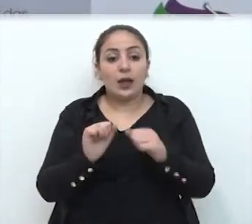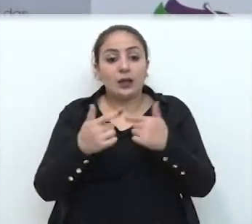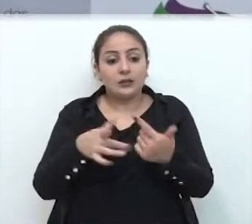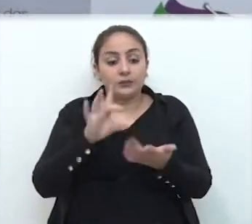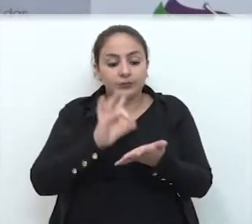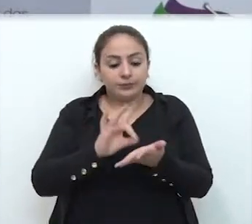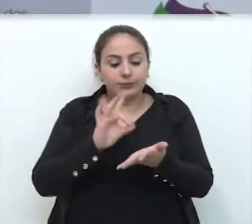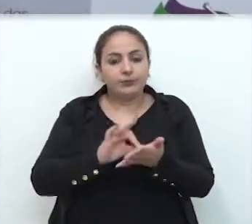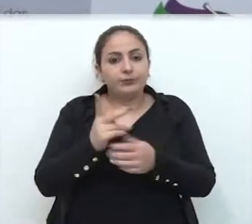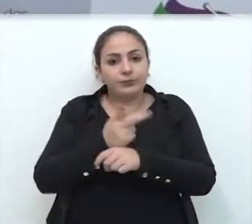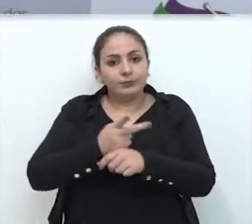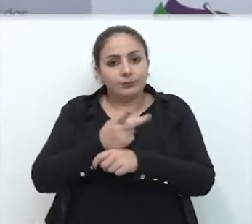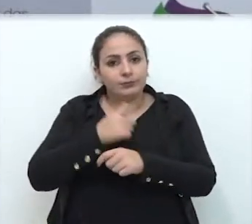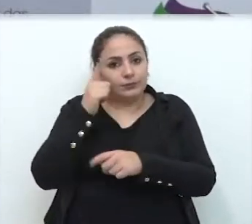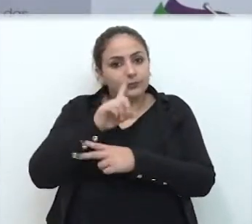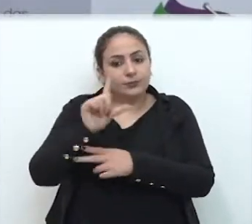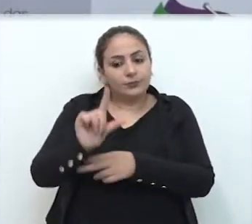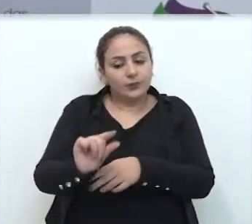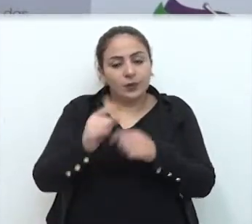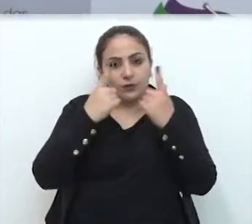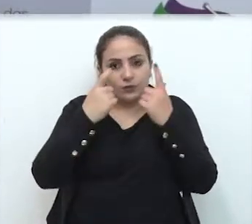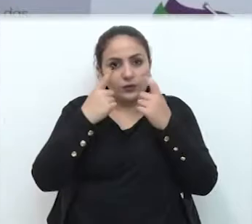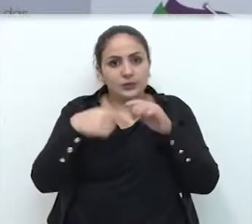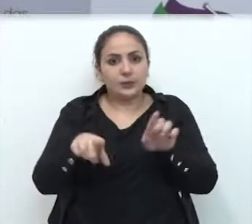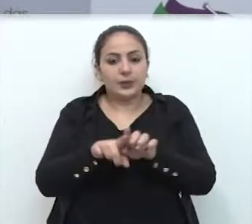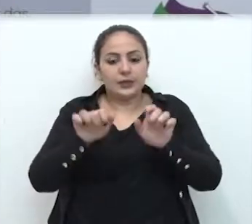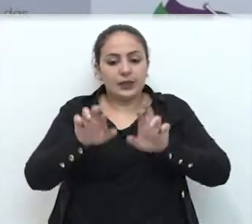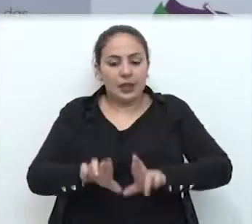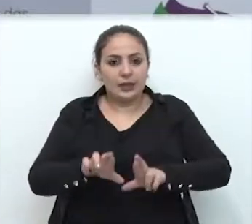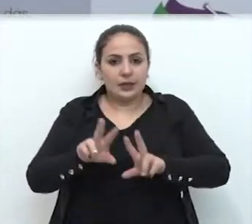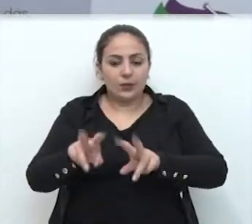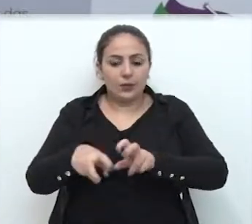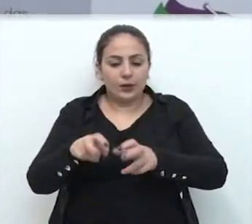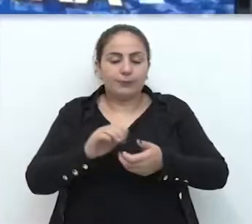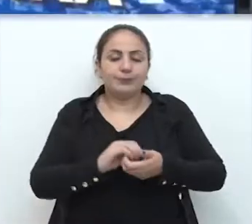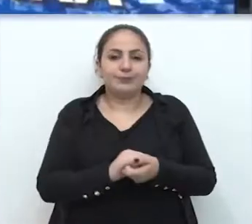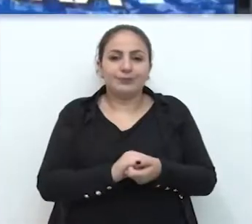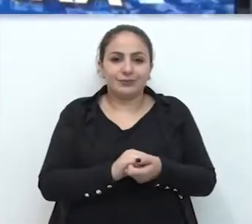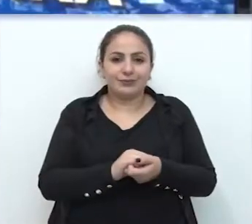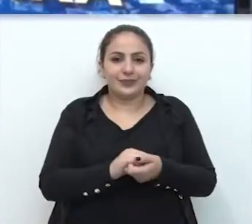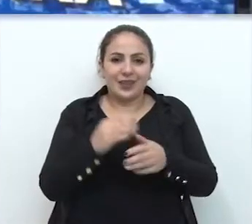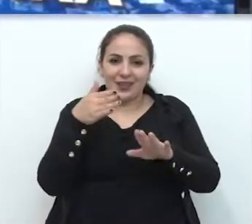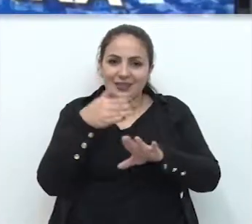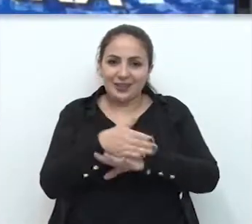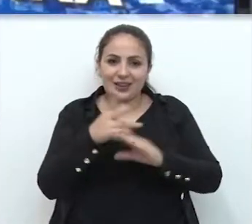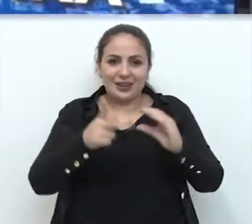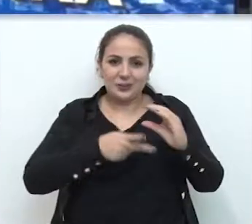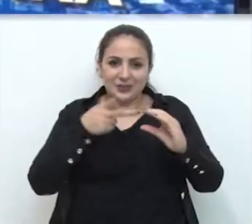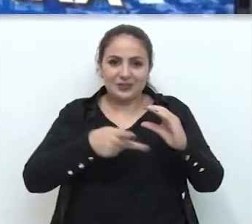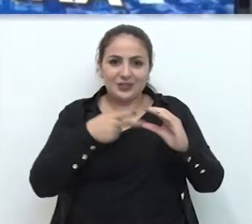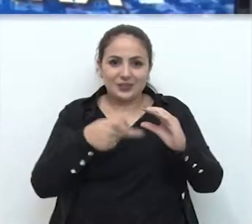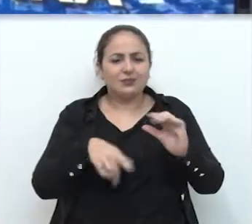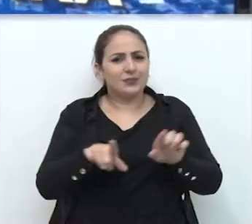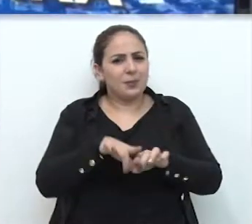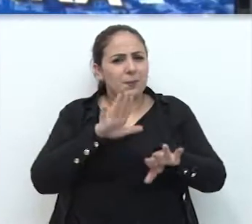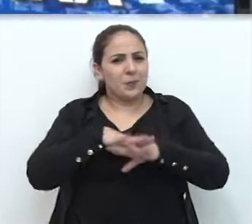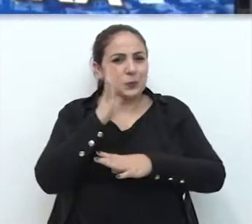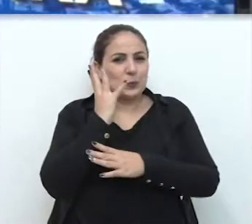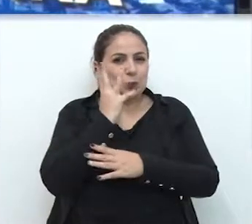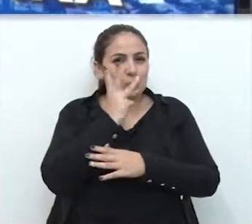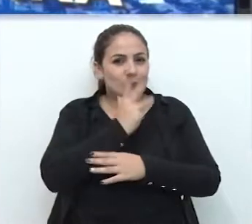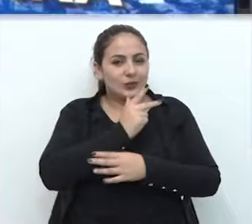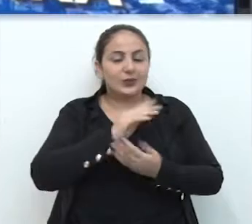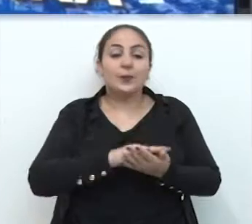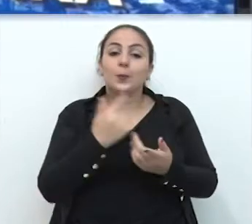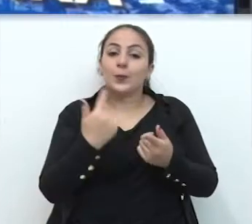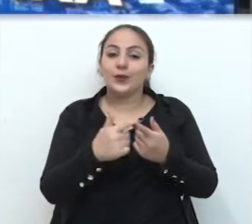ações efetivas que busquem, então, reduzir a violência também na área rural de Passo Fundo. O rol da Câmara de Vereadores está mais